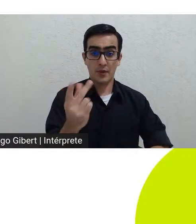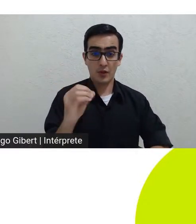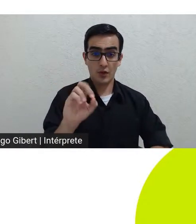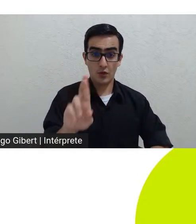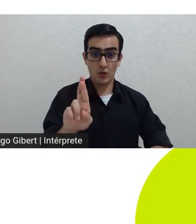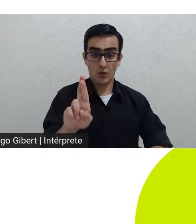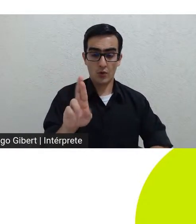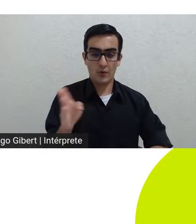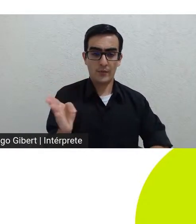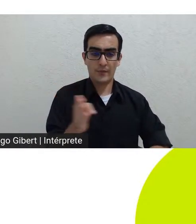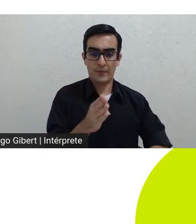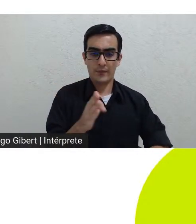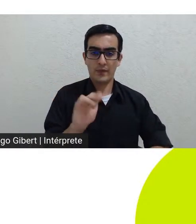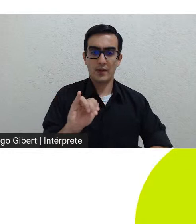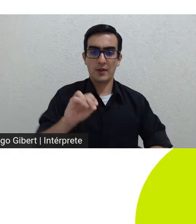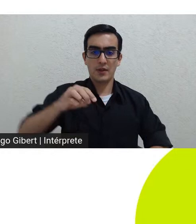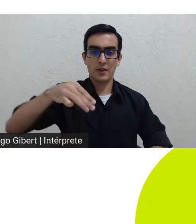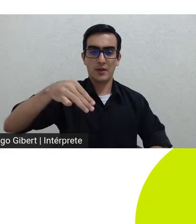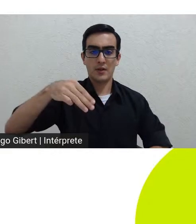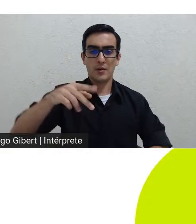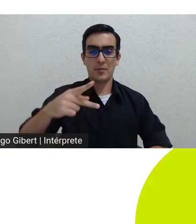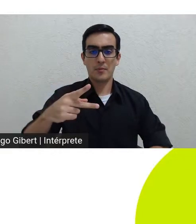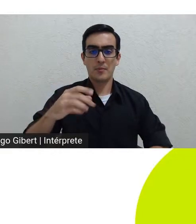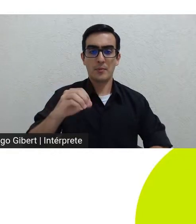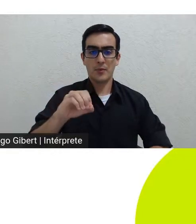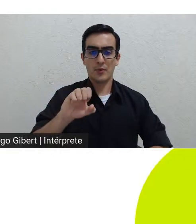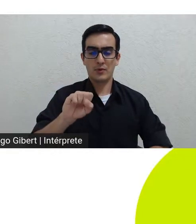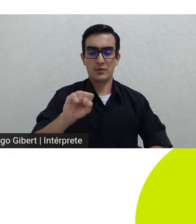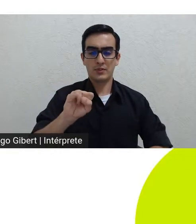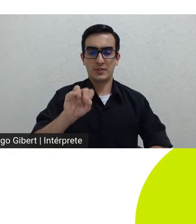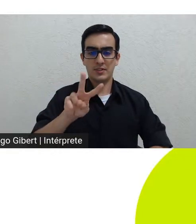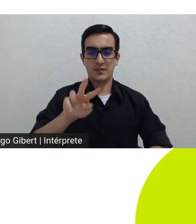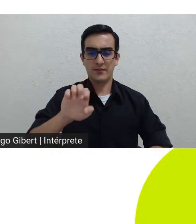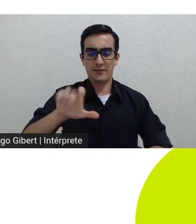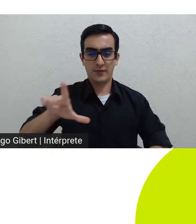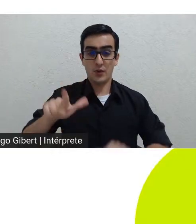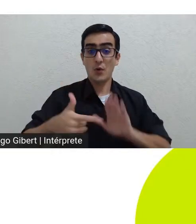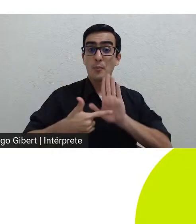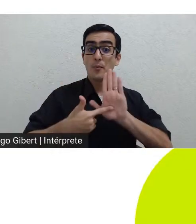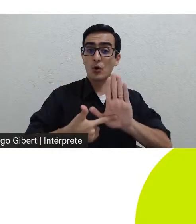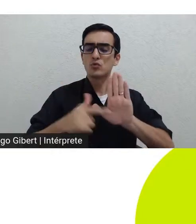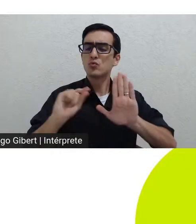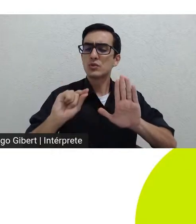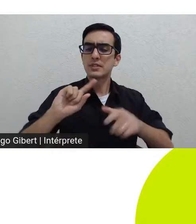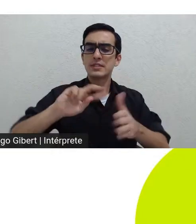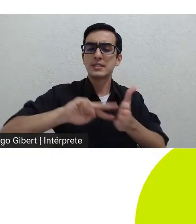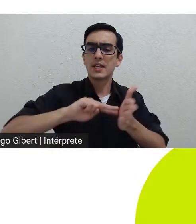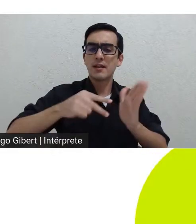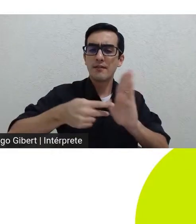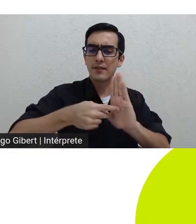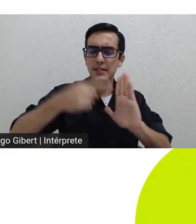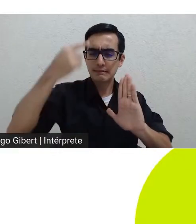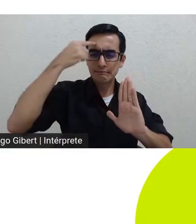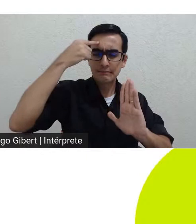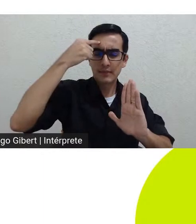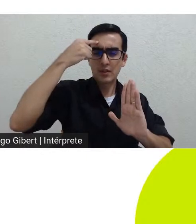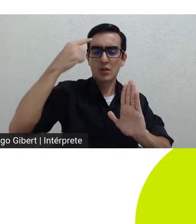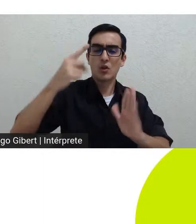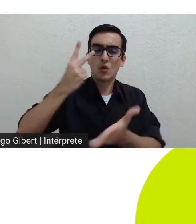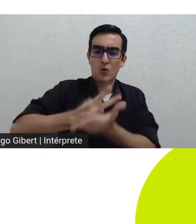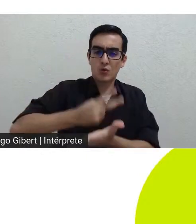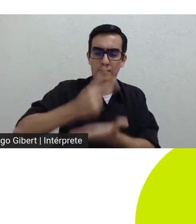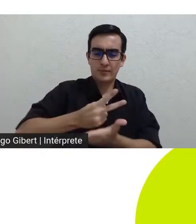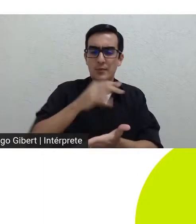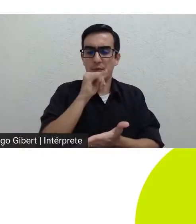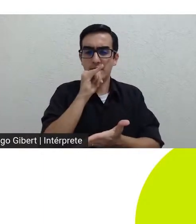a dia de alguém que apresenta uma neurose obsessiva na vida real alguns tomam banho e lavam as